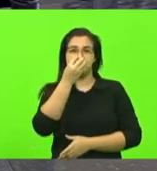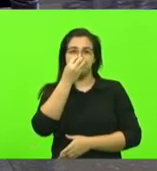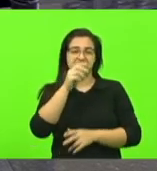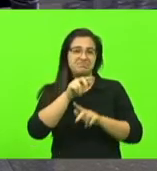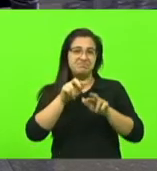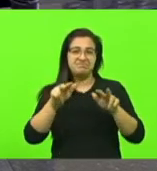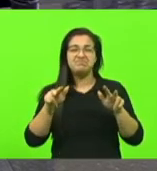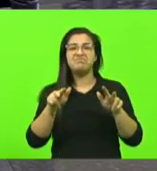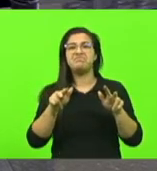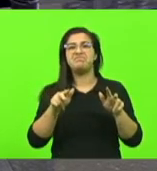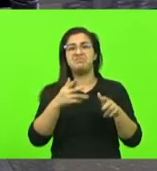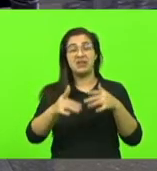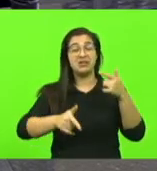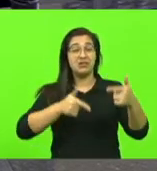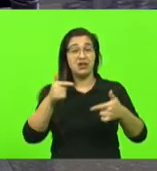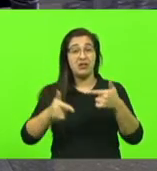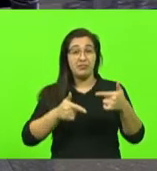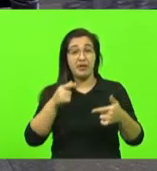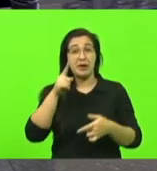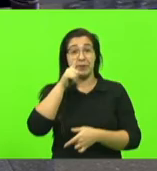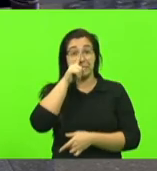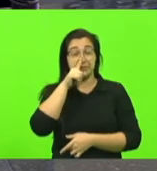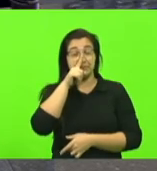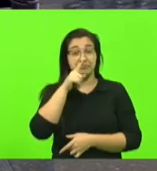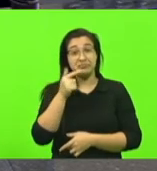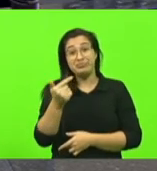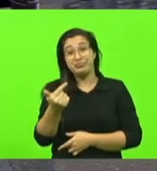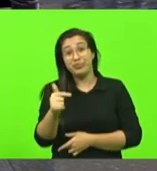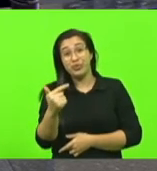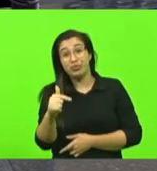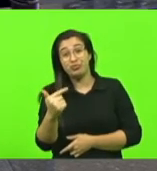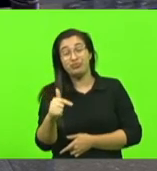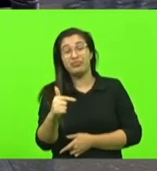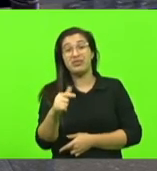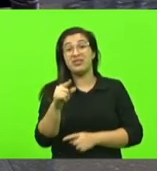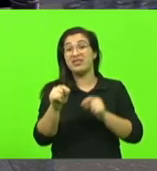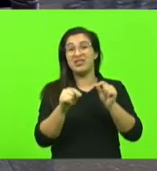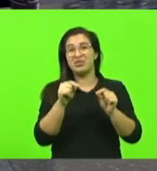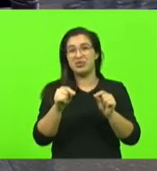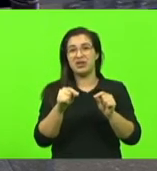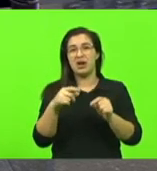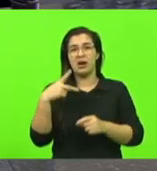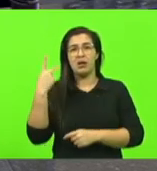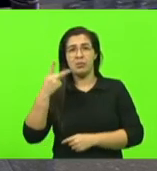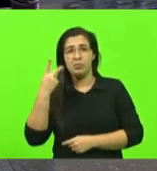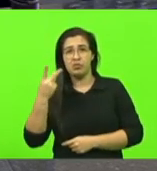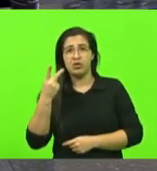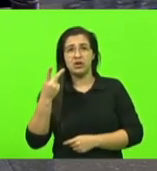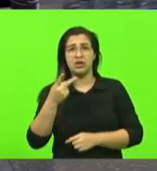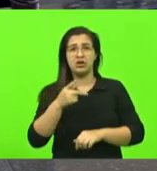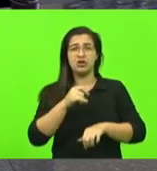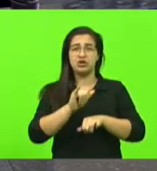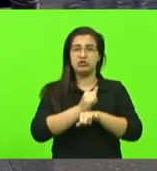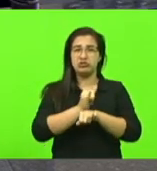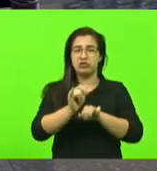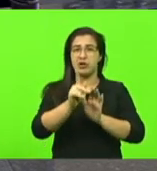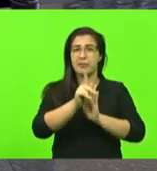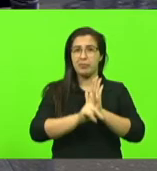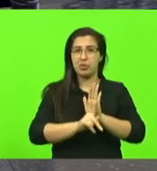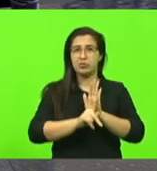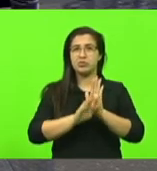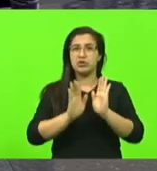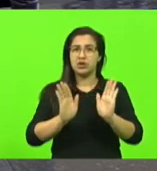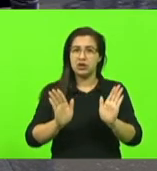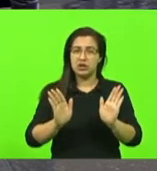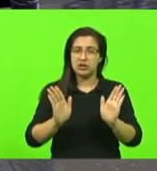risco e que não temos infelizmente ainda uma política que garanta uma estabilidade